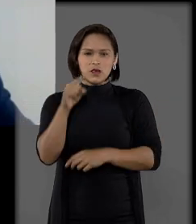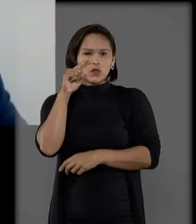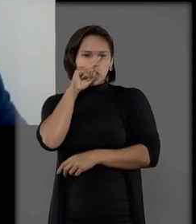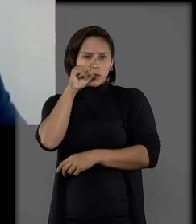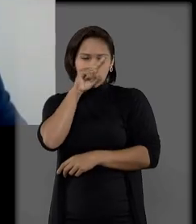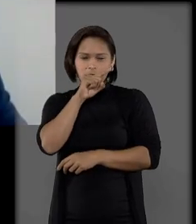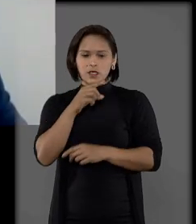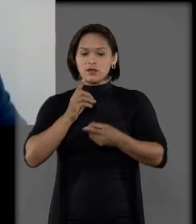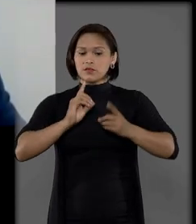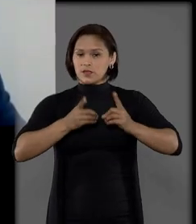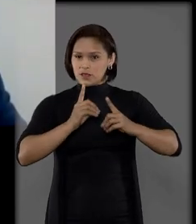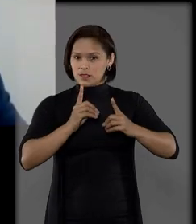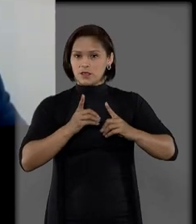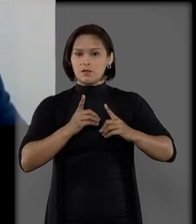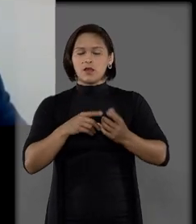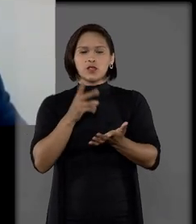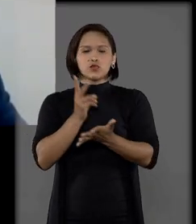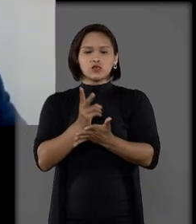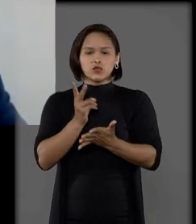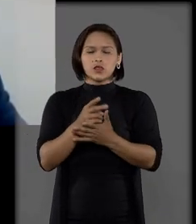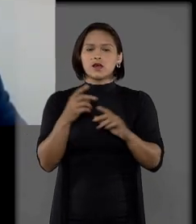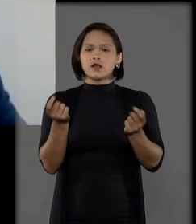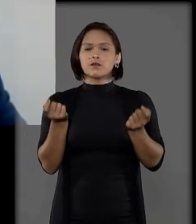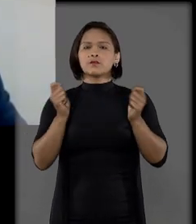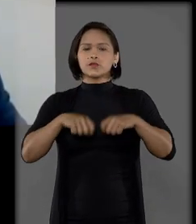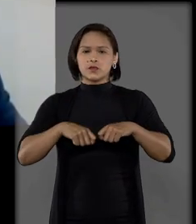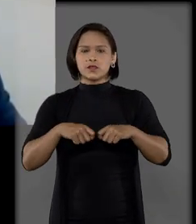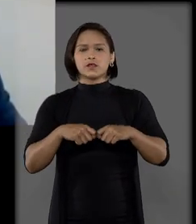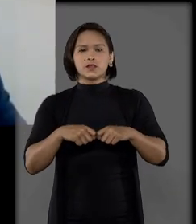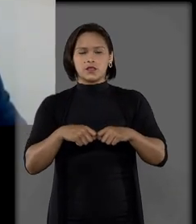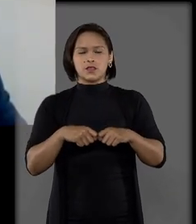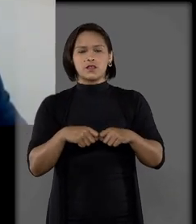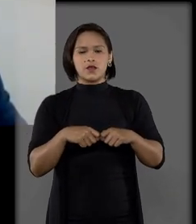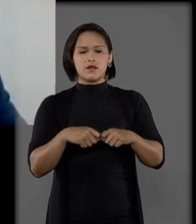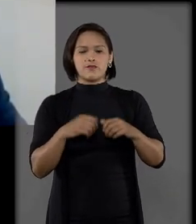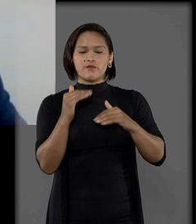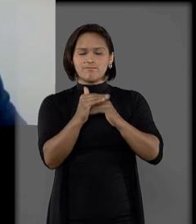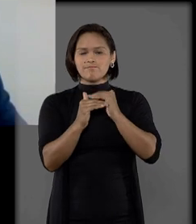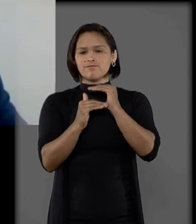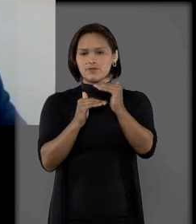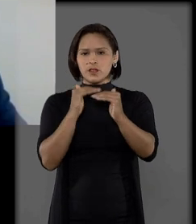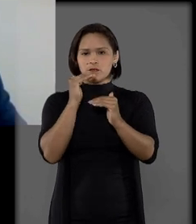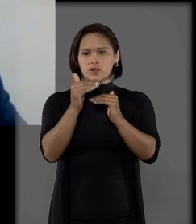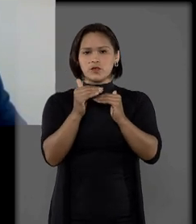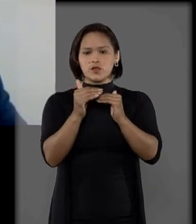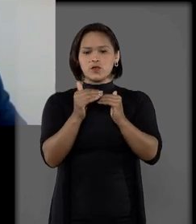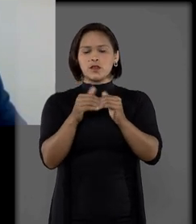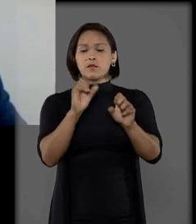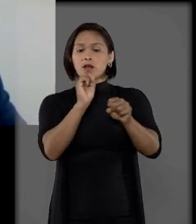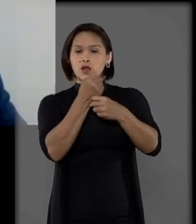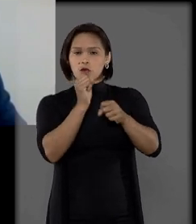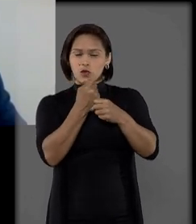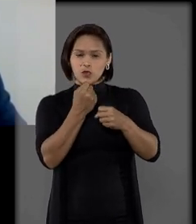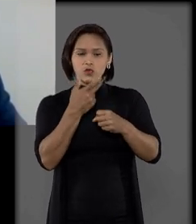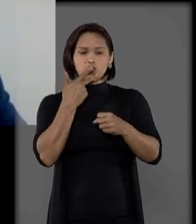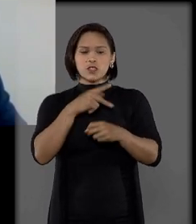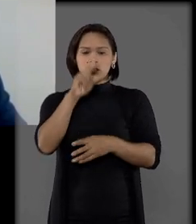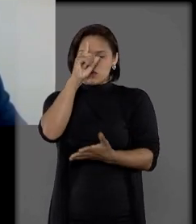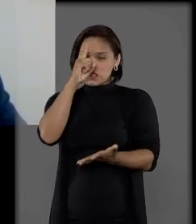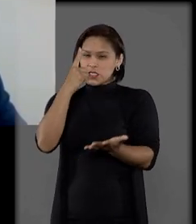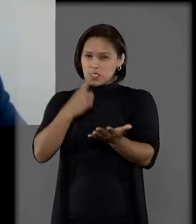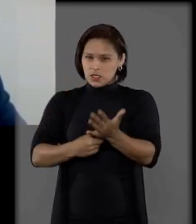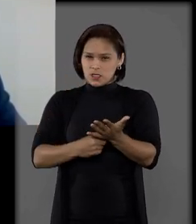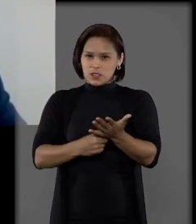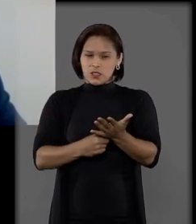o risco. Esse debate constante é que permite-nos evoluir para construirmos decisões